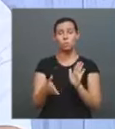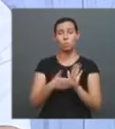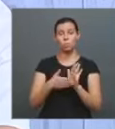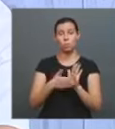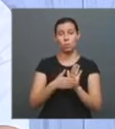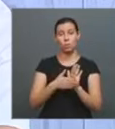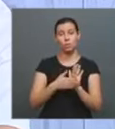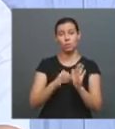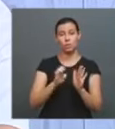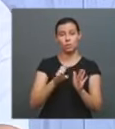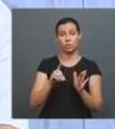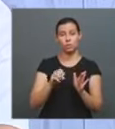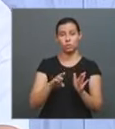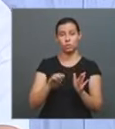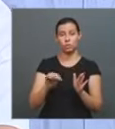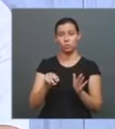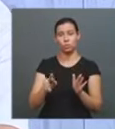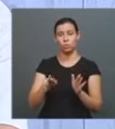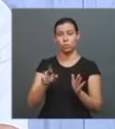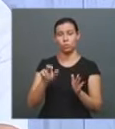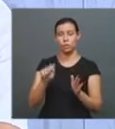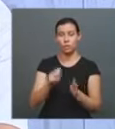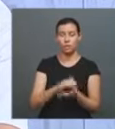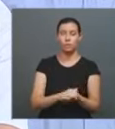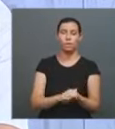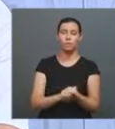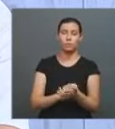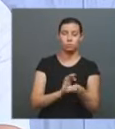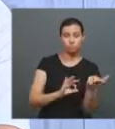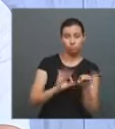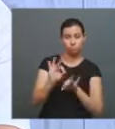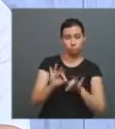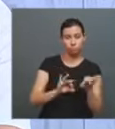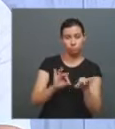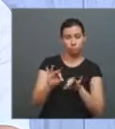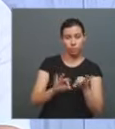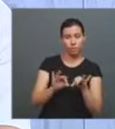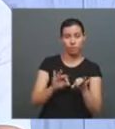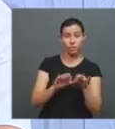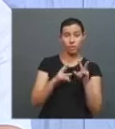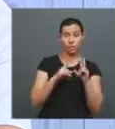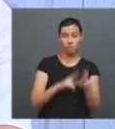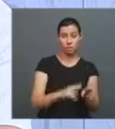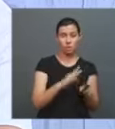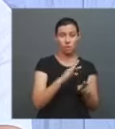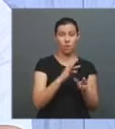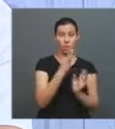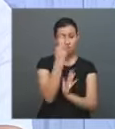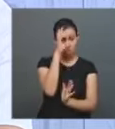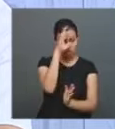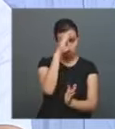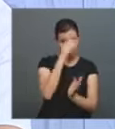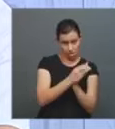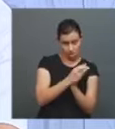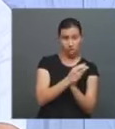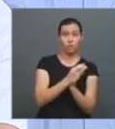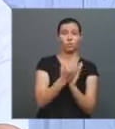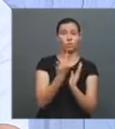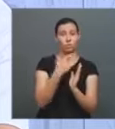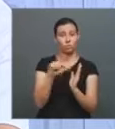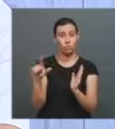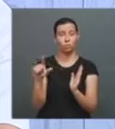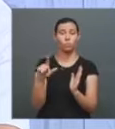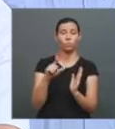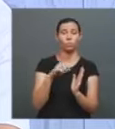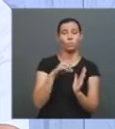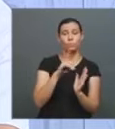editora, onde você dava uma mexida, porque não pode ser nesse formato, de tese ou dissertação, e passava por todos aqueles